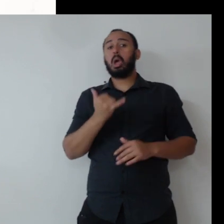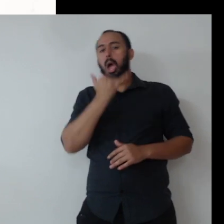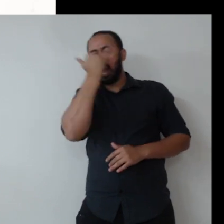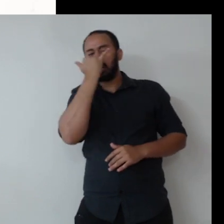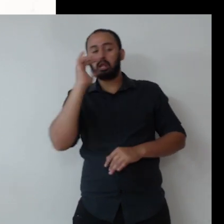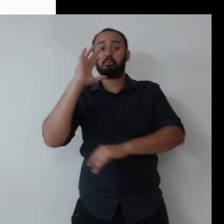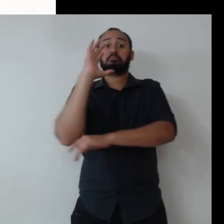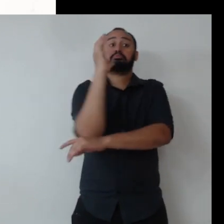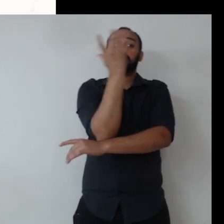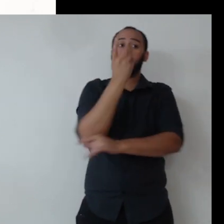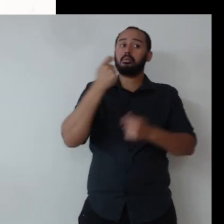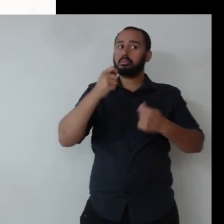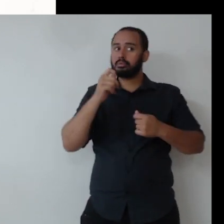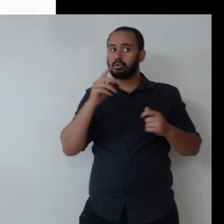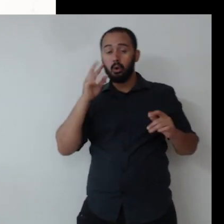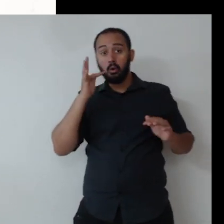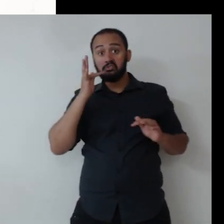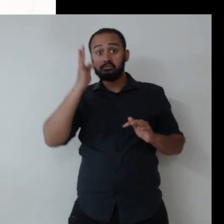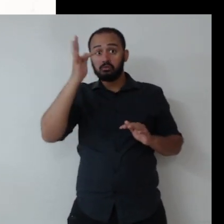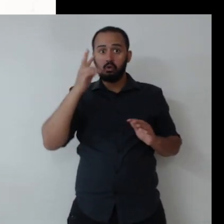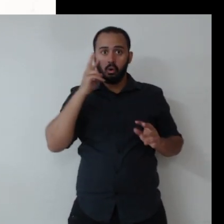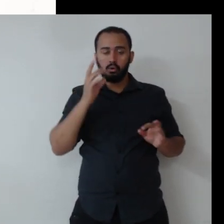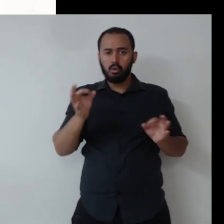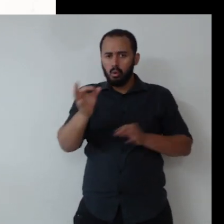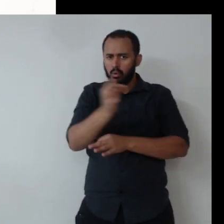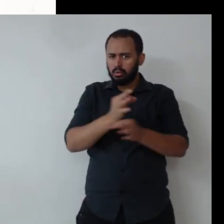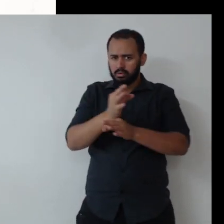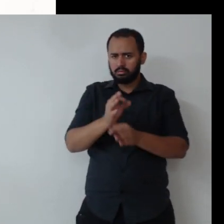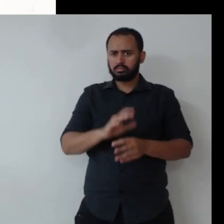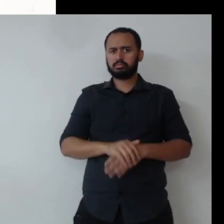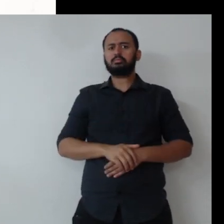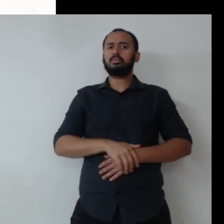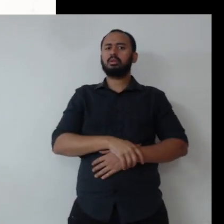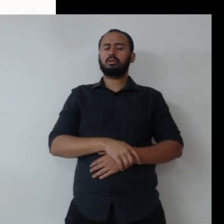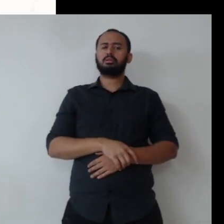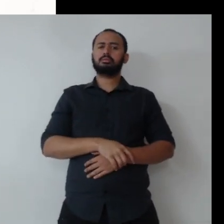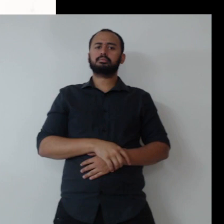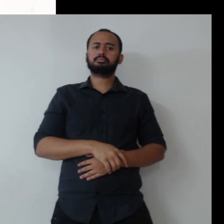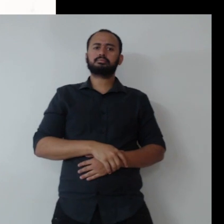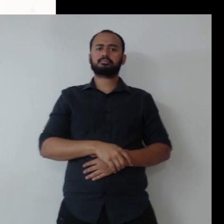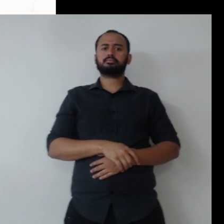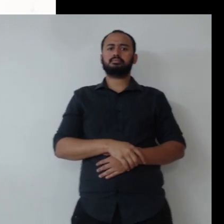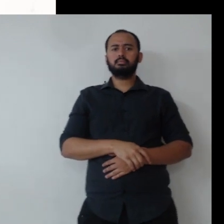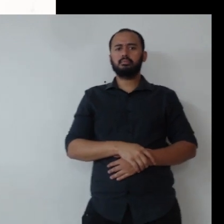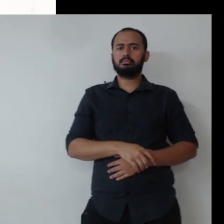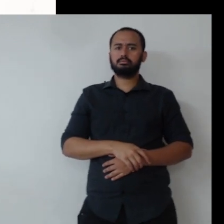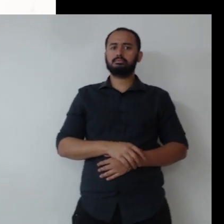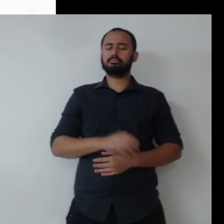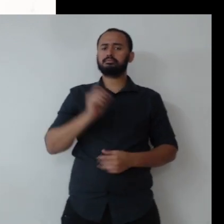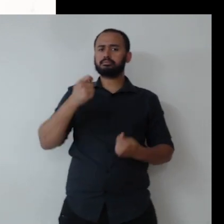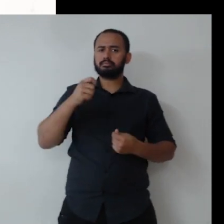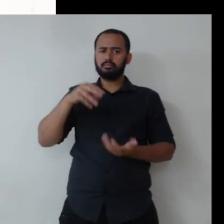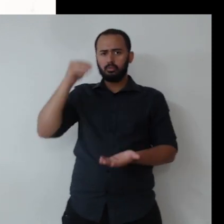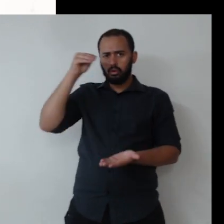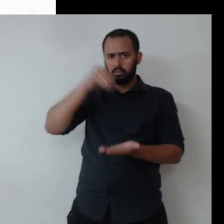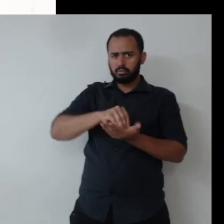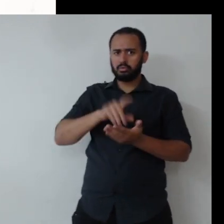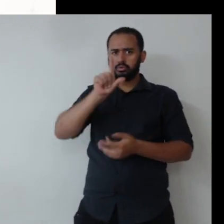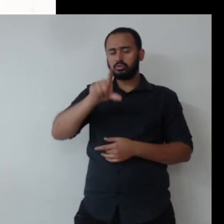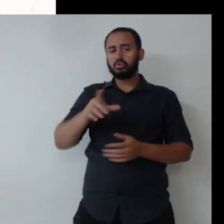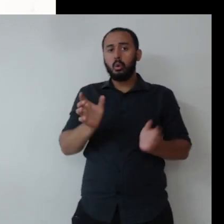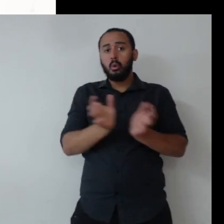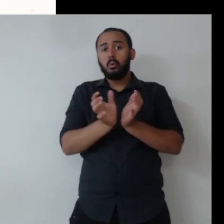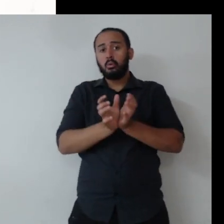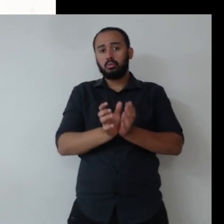empreendimento, tudo isso tem que estar no prisma do ISD no setor público.